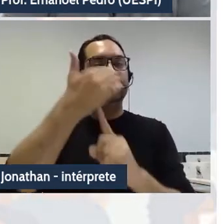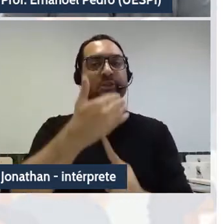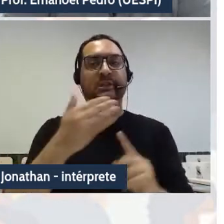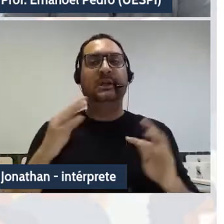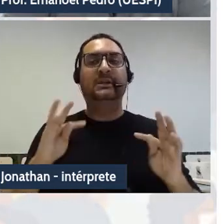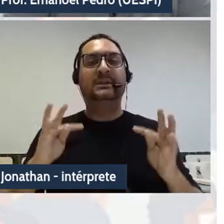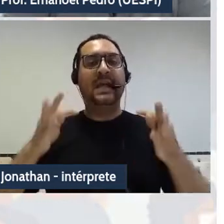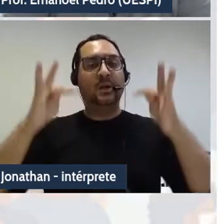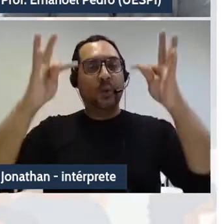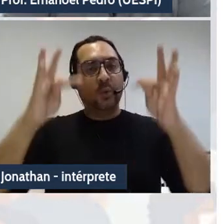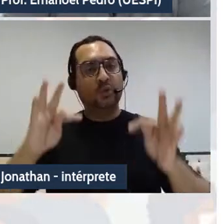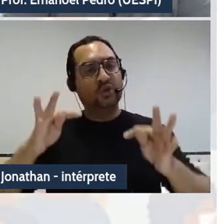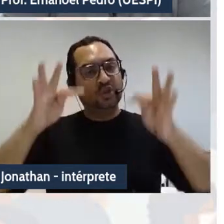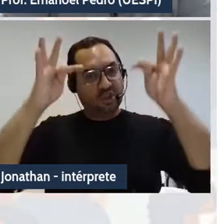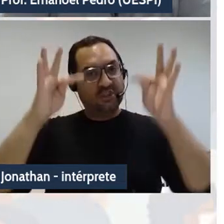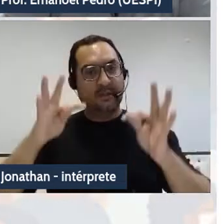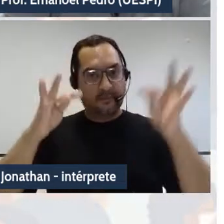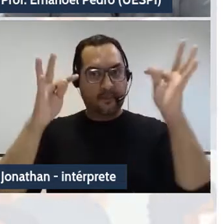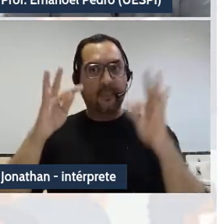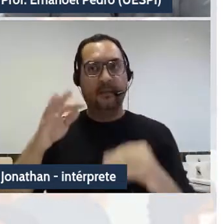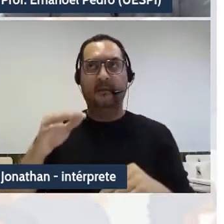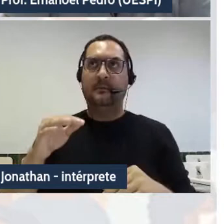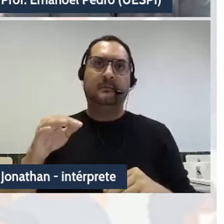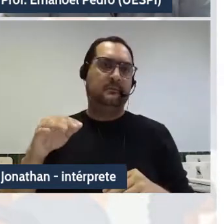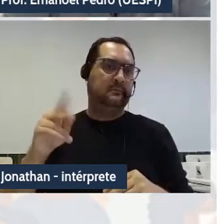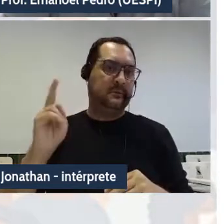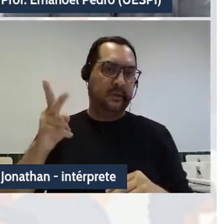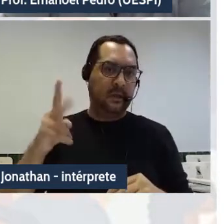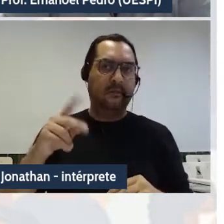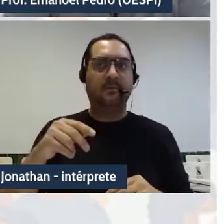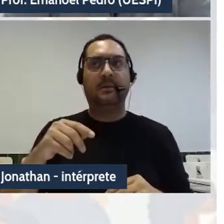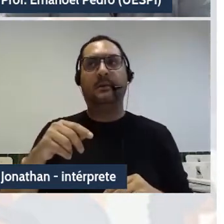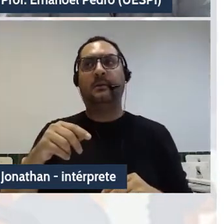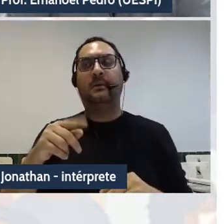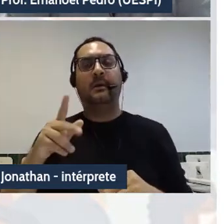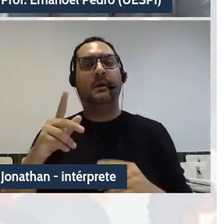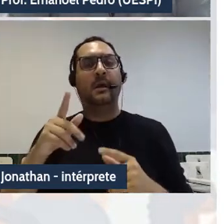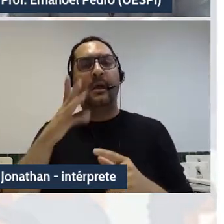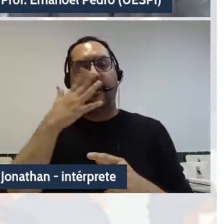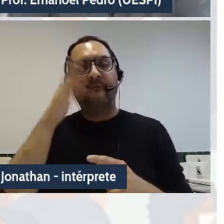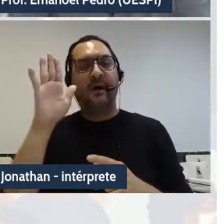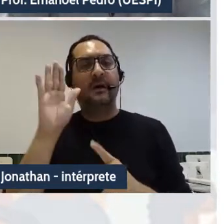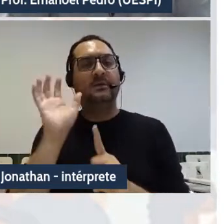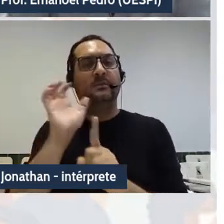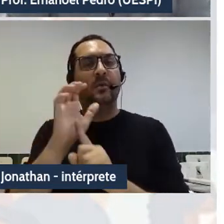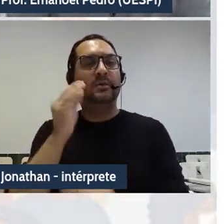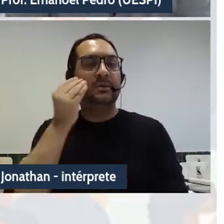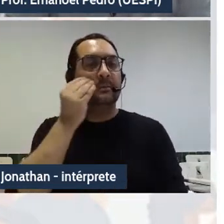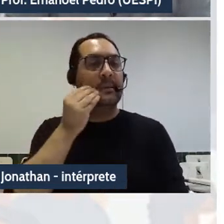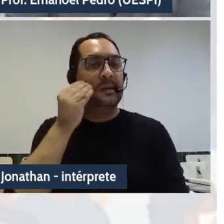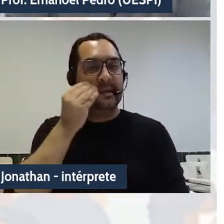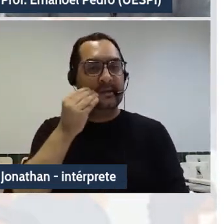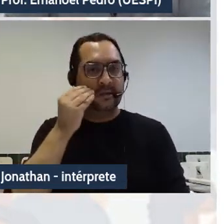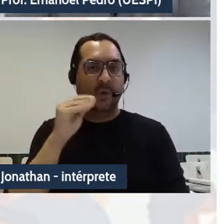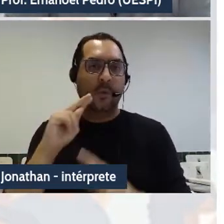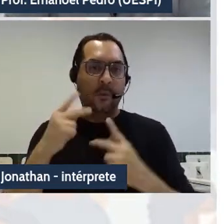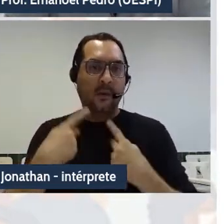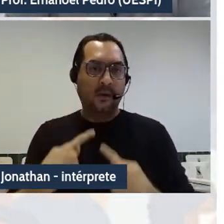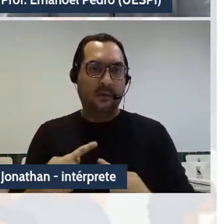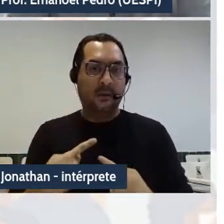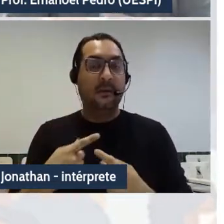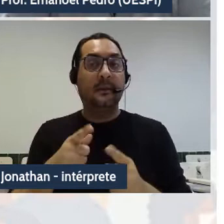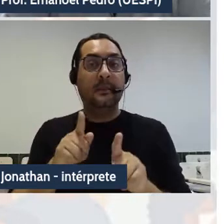principalmente aquelas destinadas a não só se aproximar da experiência humana com o mundo e com os outros, mas também a